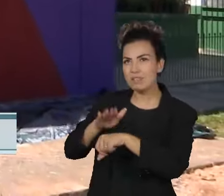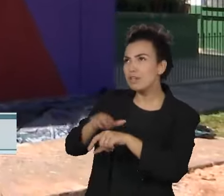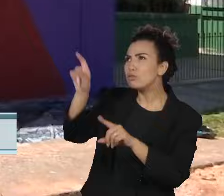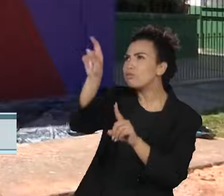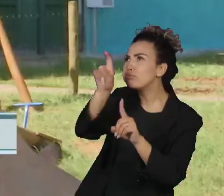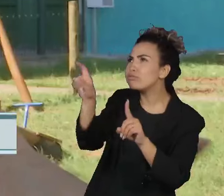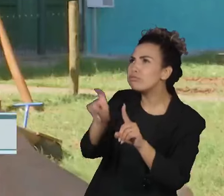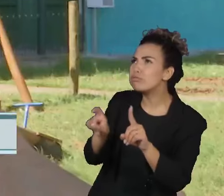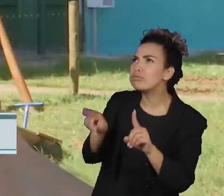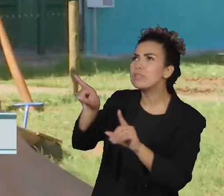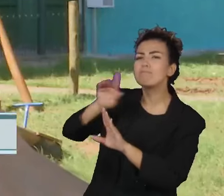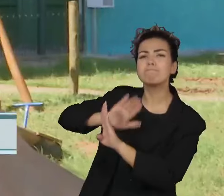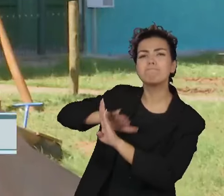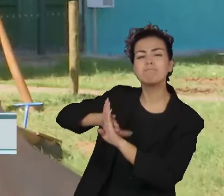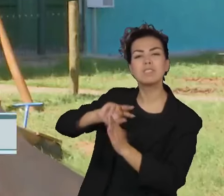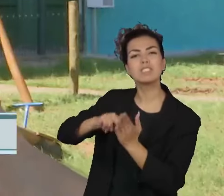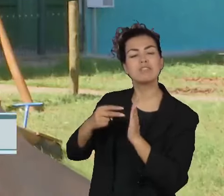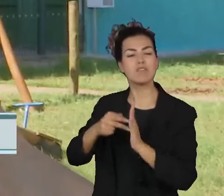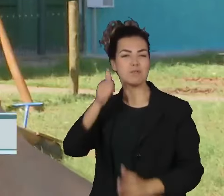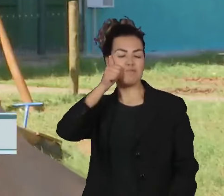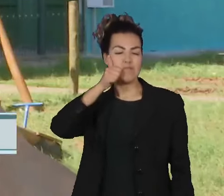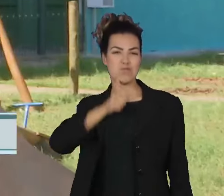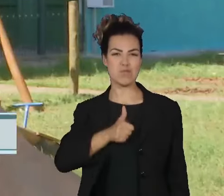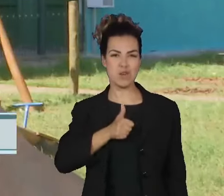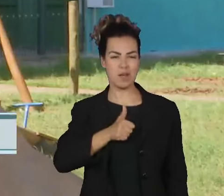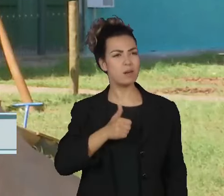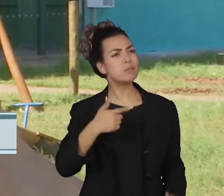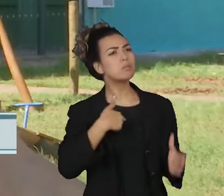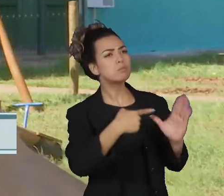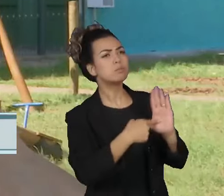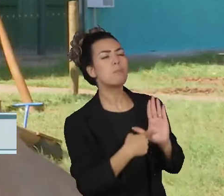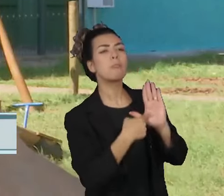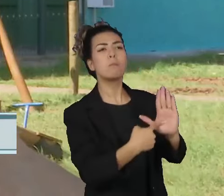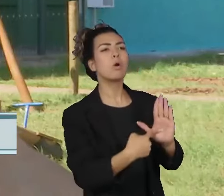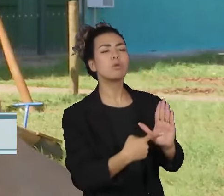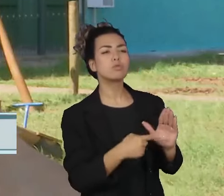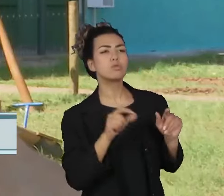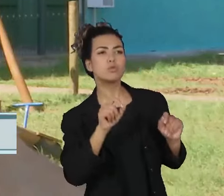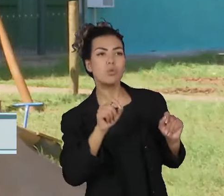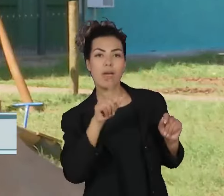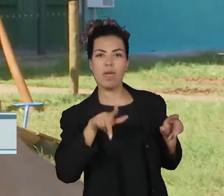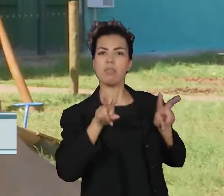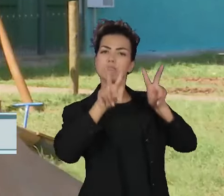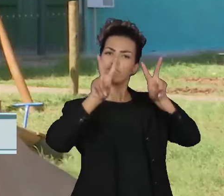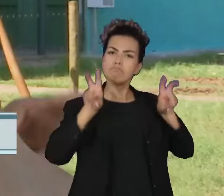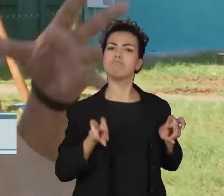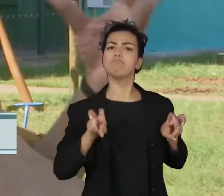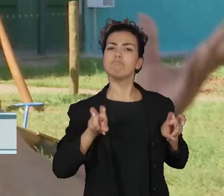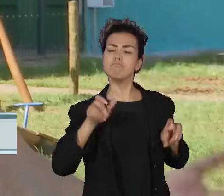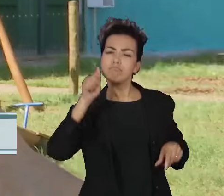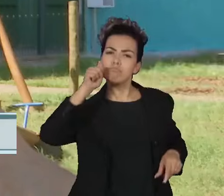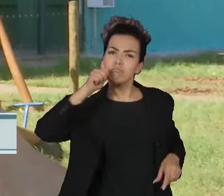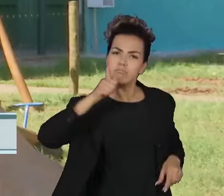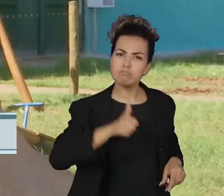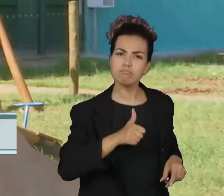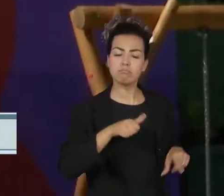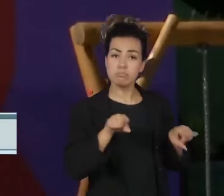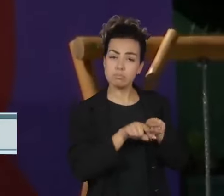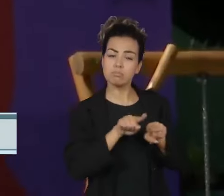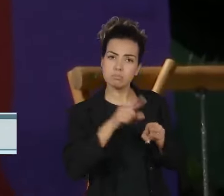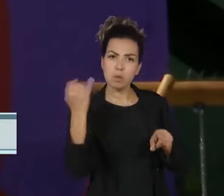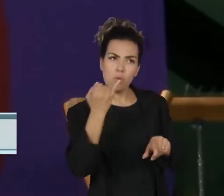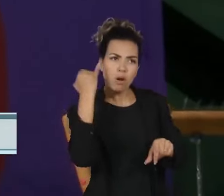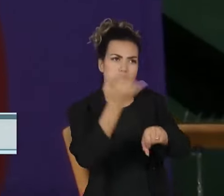feminilidade. Aqui eu trago um pouco dessa temática, com a questão da conexão,